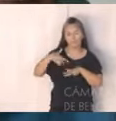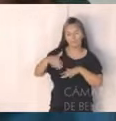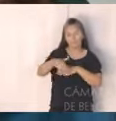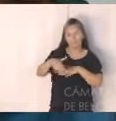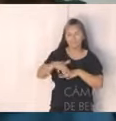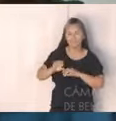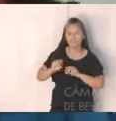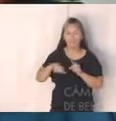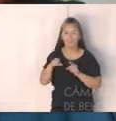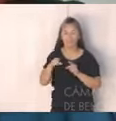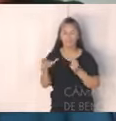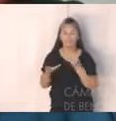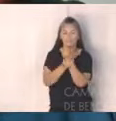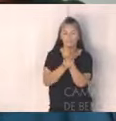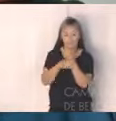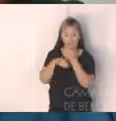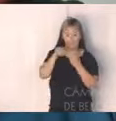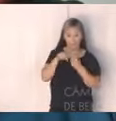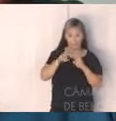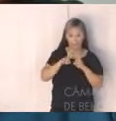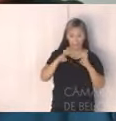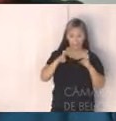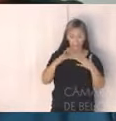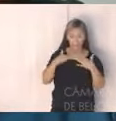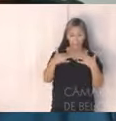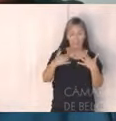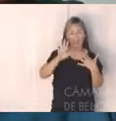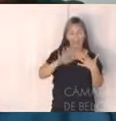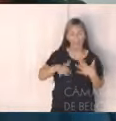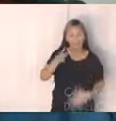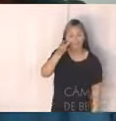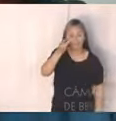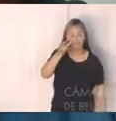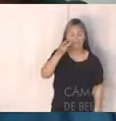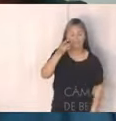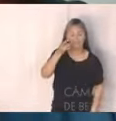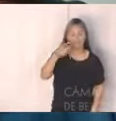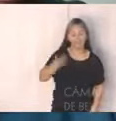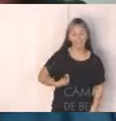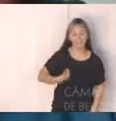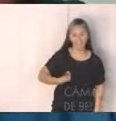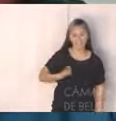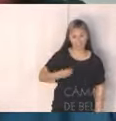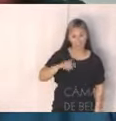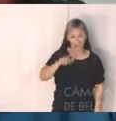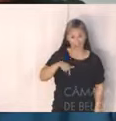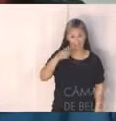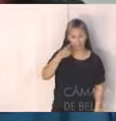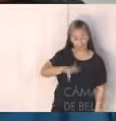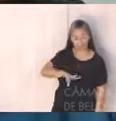Essa audiência pública será transmitida ao vivo no portal da Câmara Municipal de Belo Horizonte, no endereço www